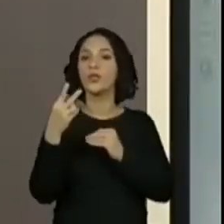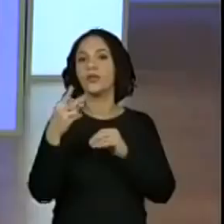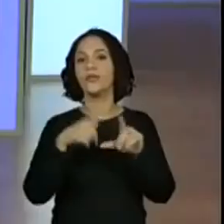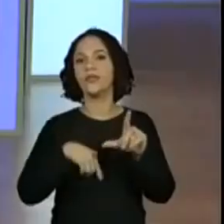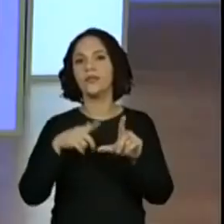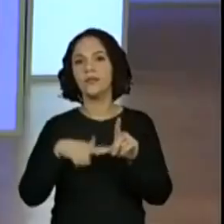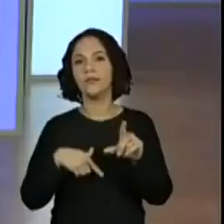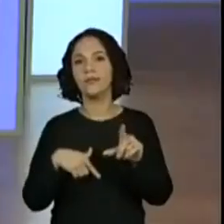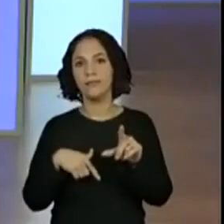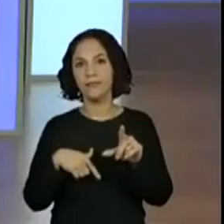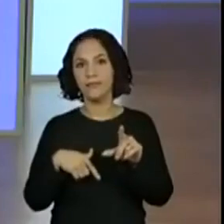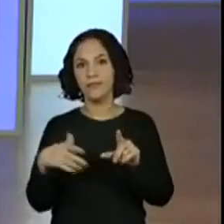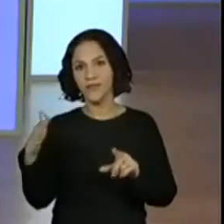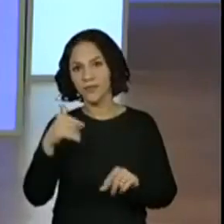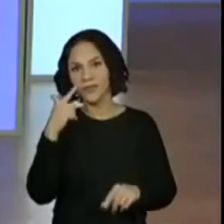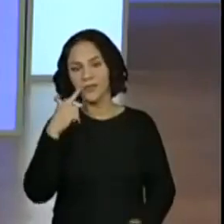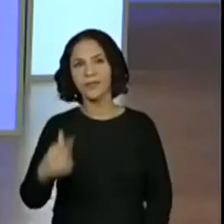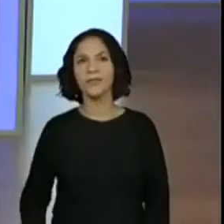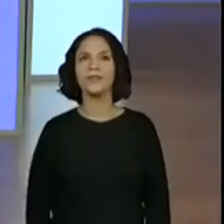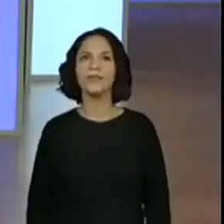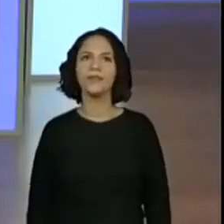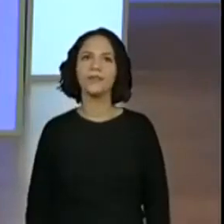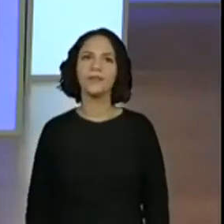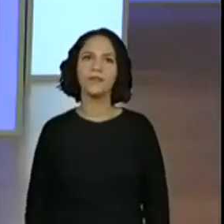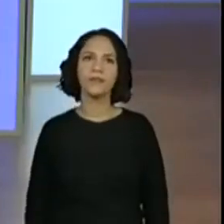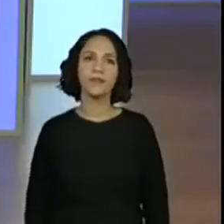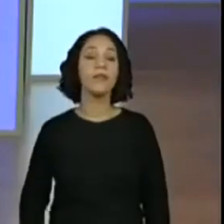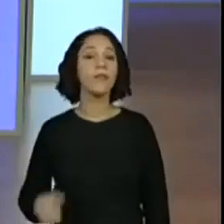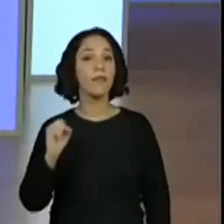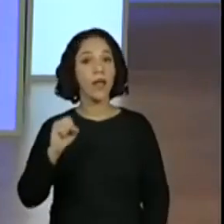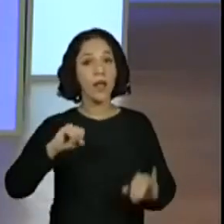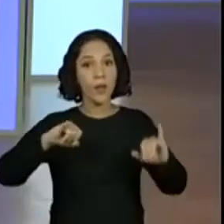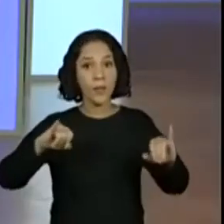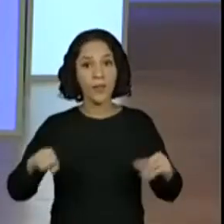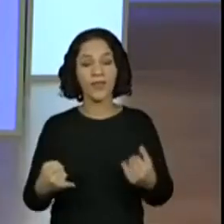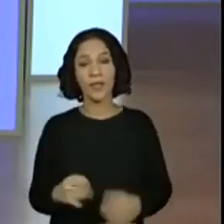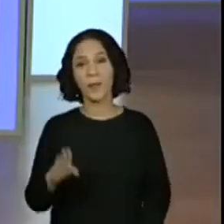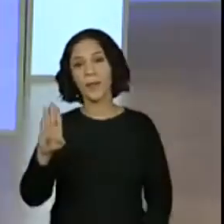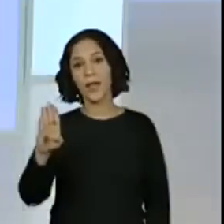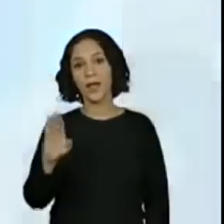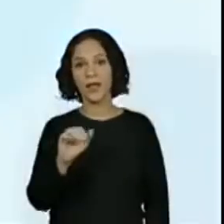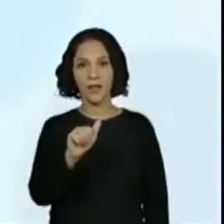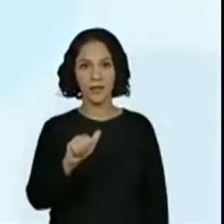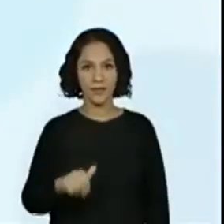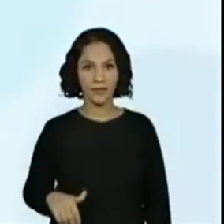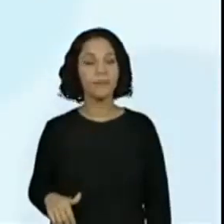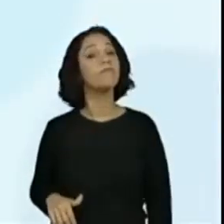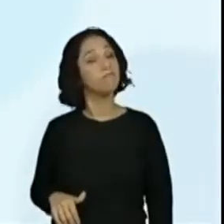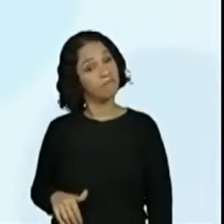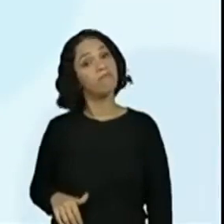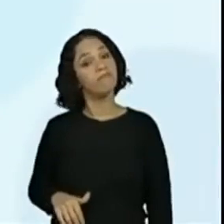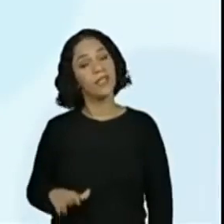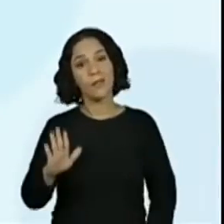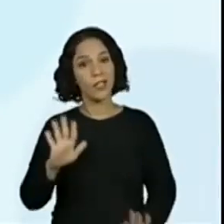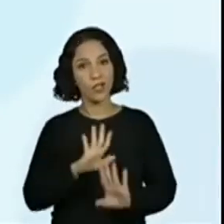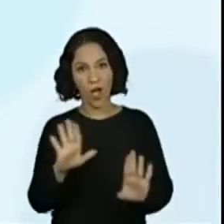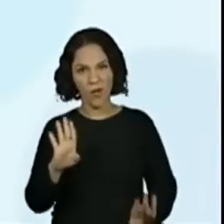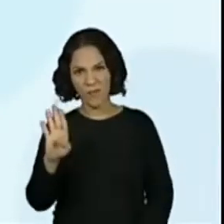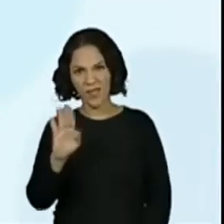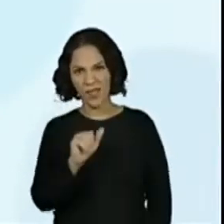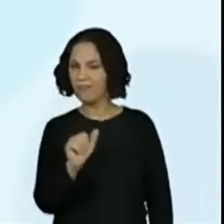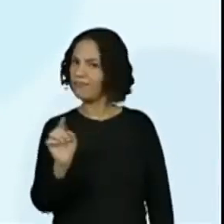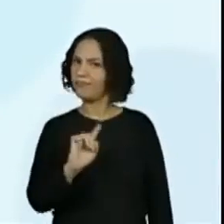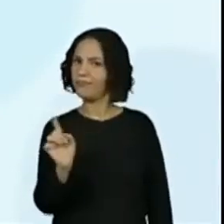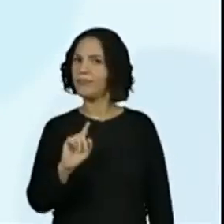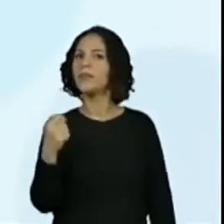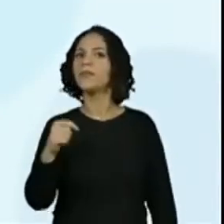Então vamos lá para o BAS. Vamos lá. Eu posso aproveitar o B e o A que ele colocou aí, Prô. Isso. Só que não é só o B e o A. Não.